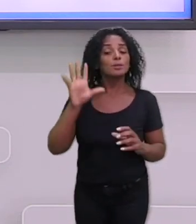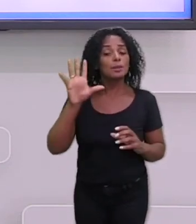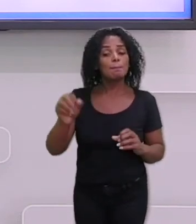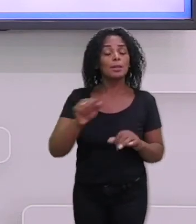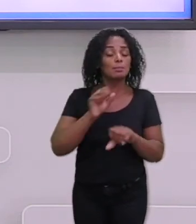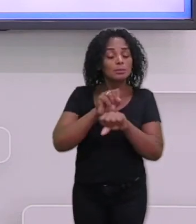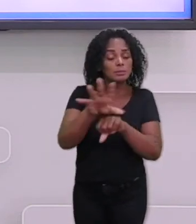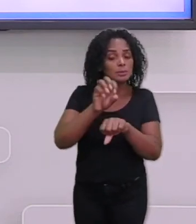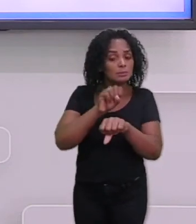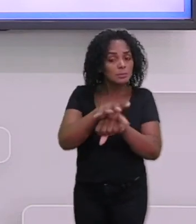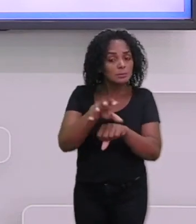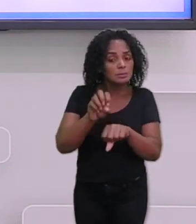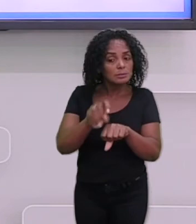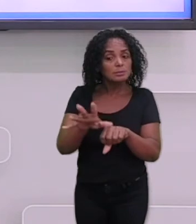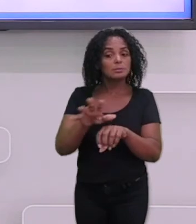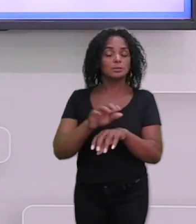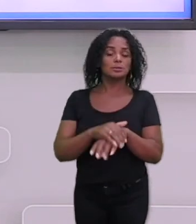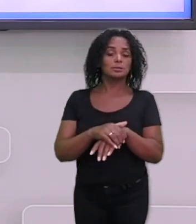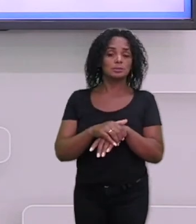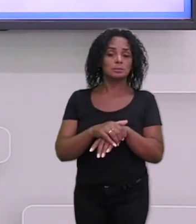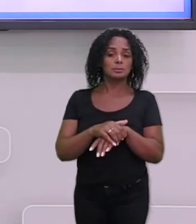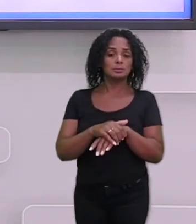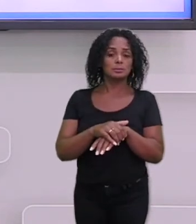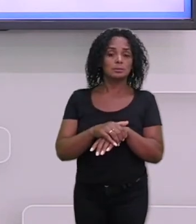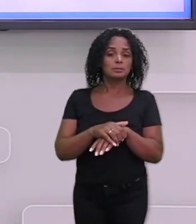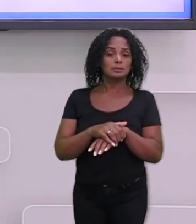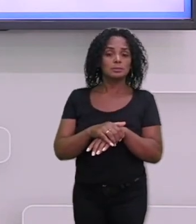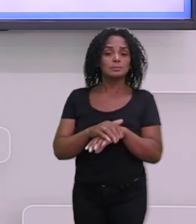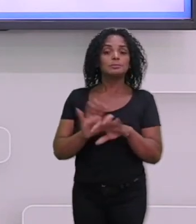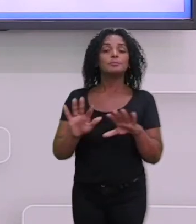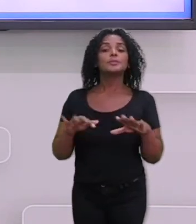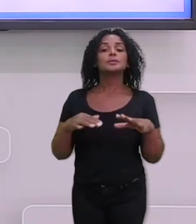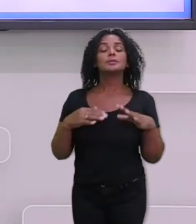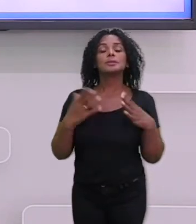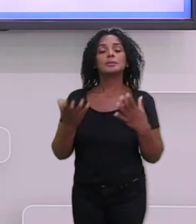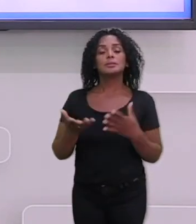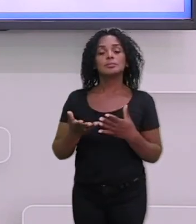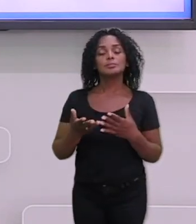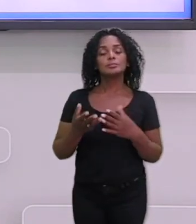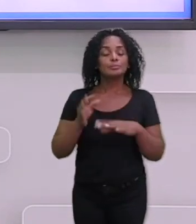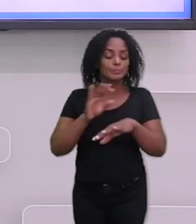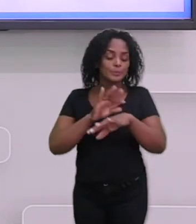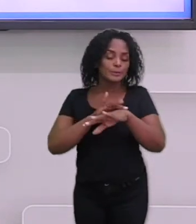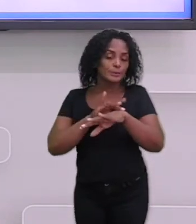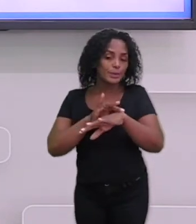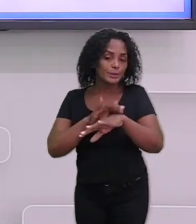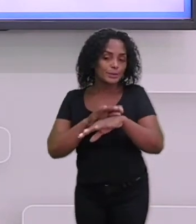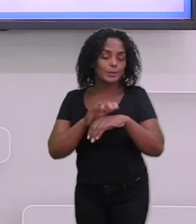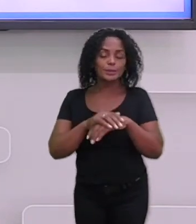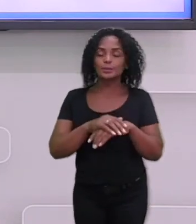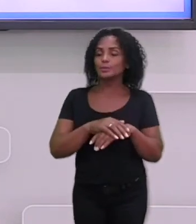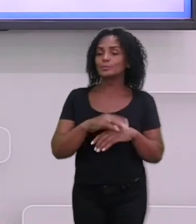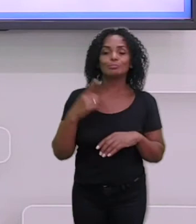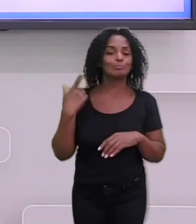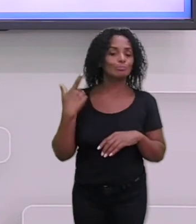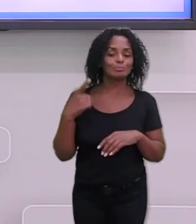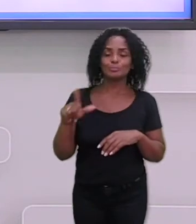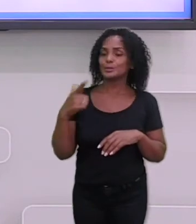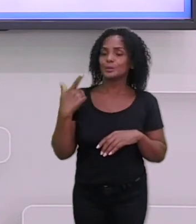transmitido para ela. Tá? E a dengue não tem tratamento